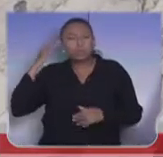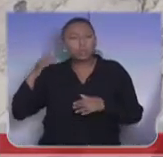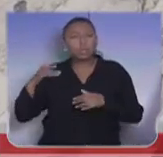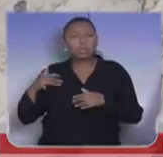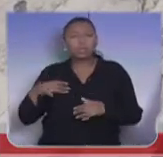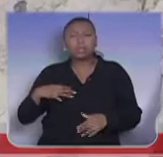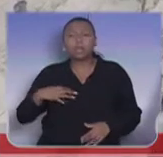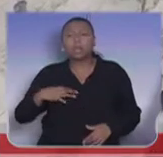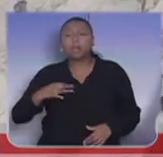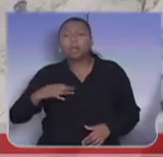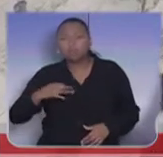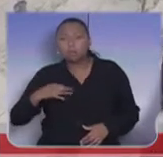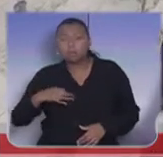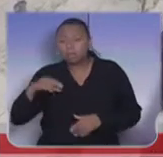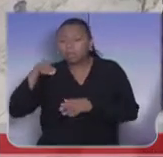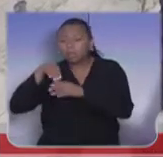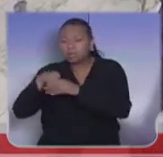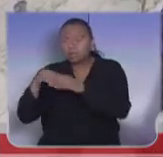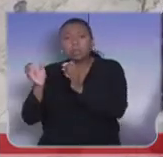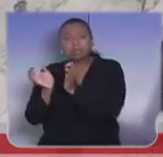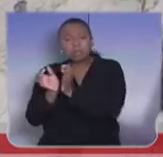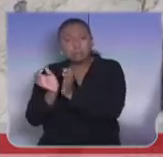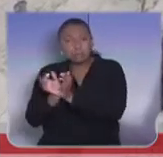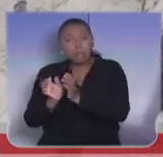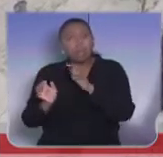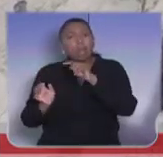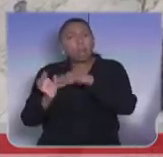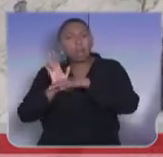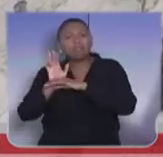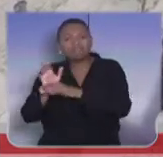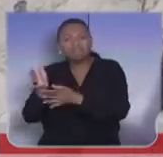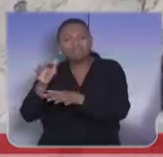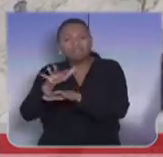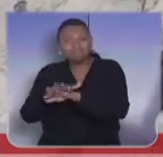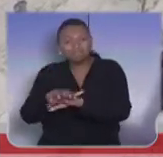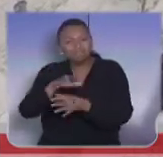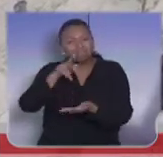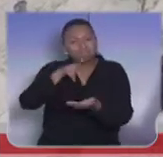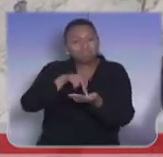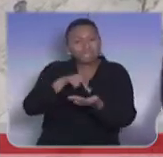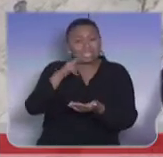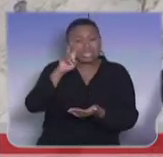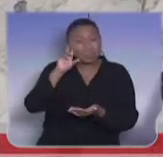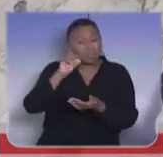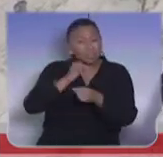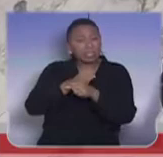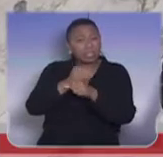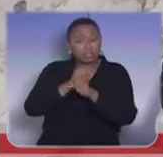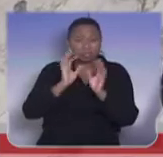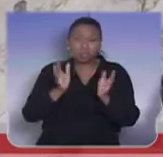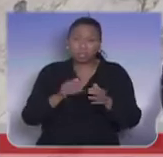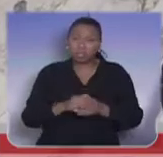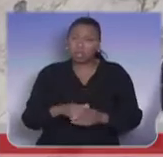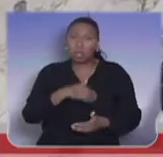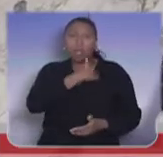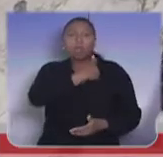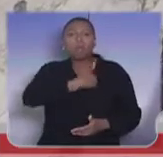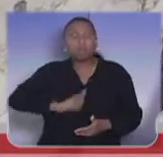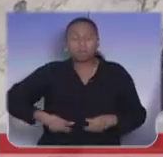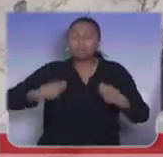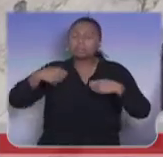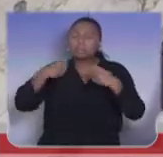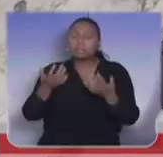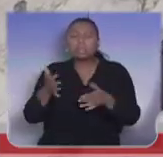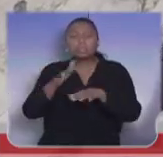inclusão há mais de 50 anos. E que o governo não exclua, mas que inclua,